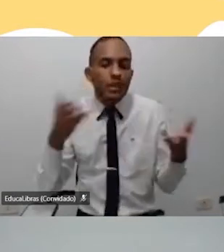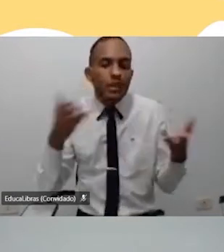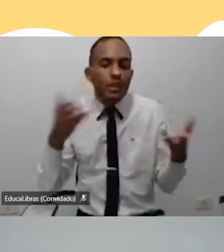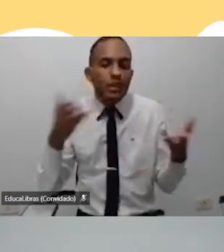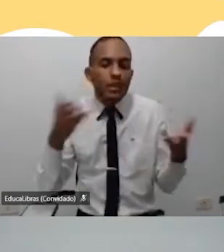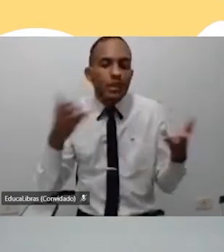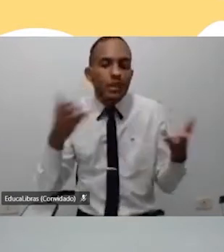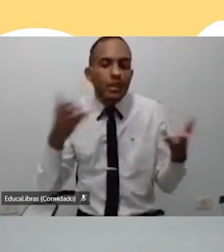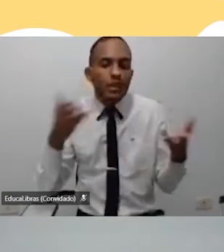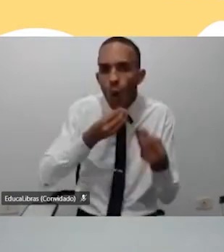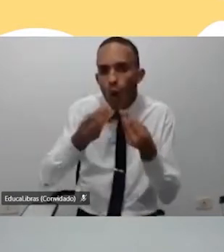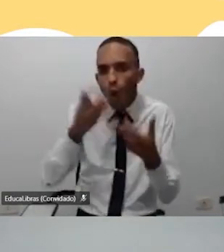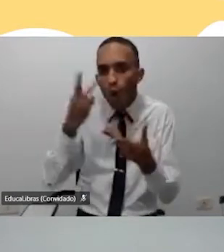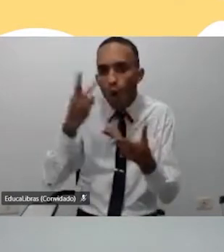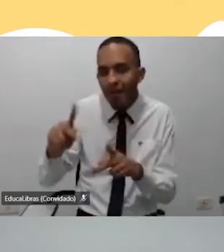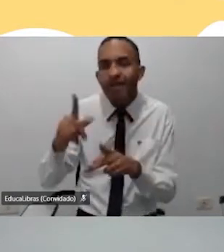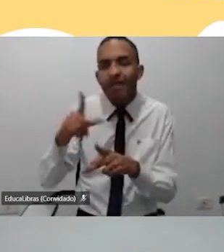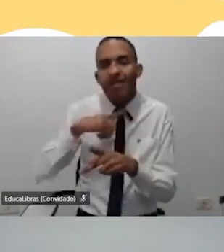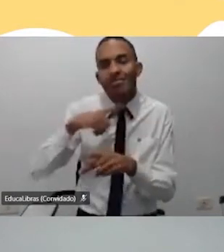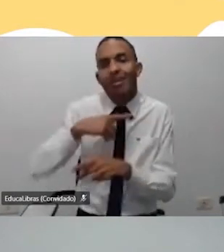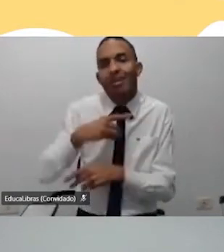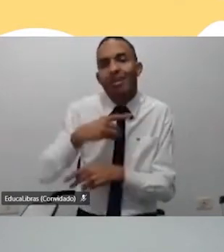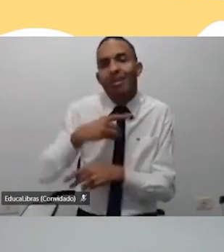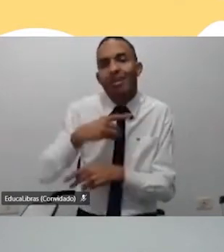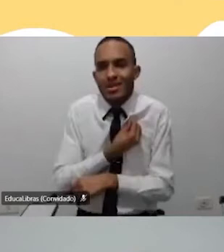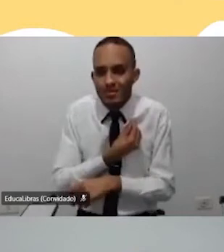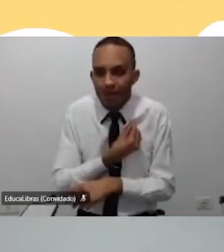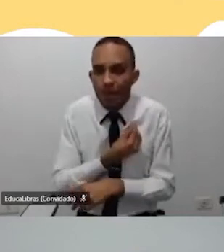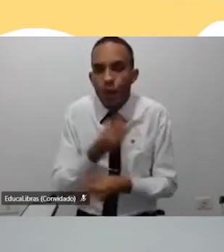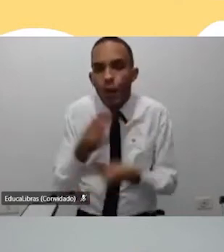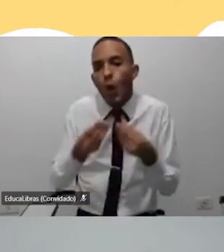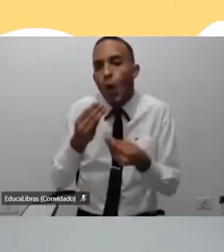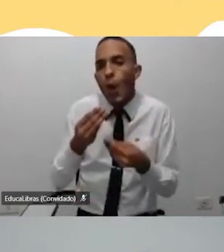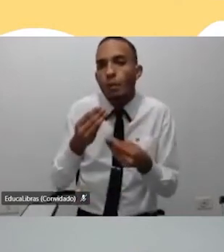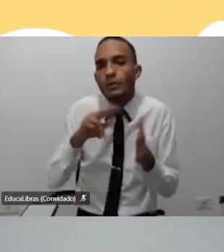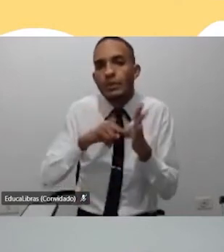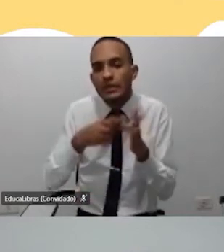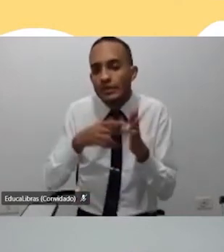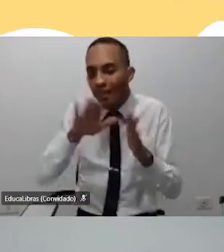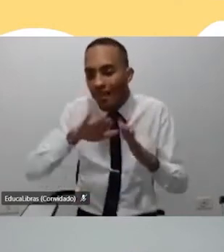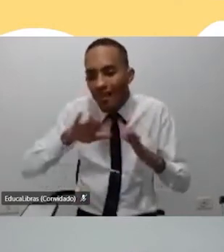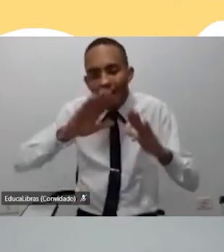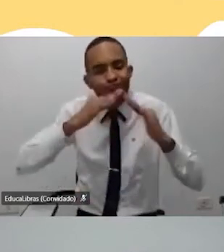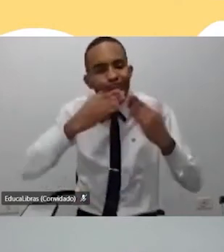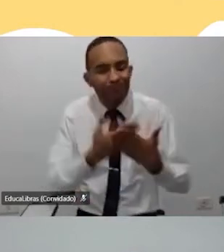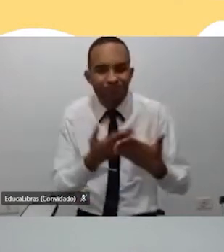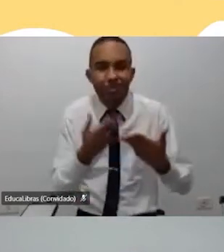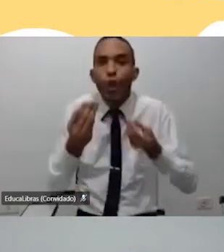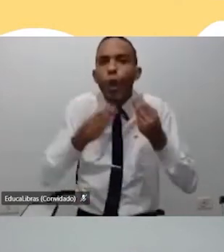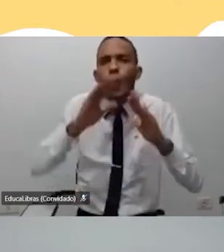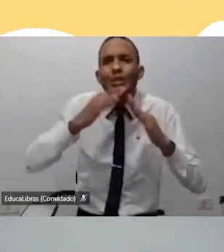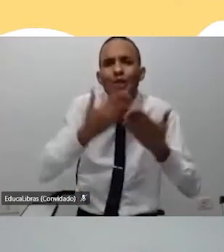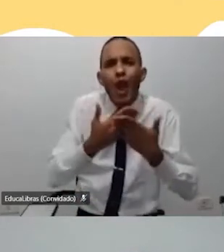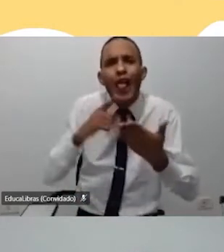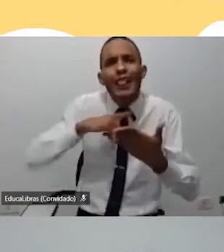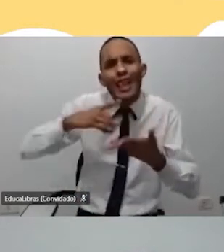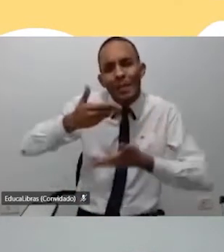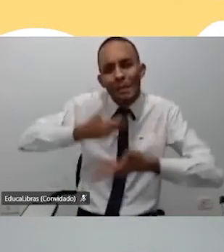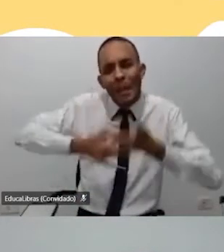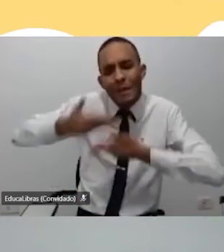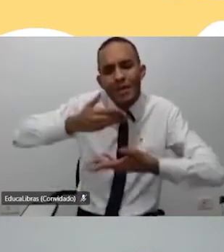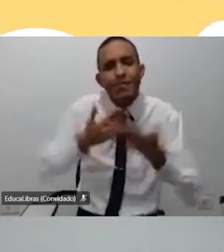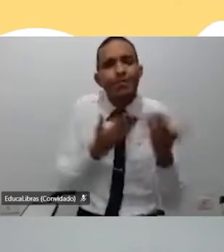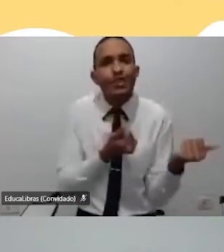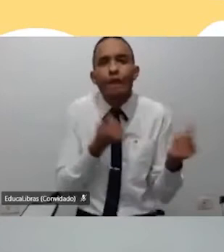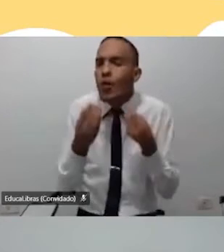jovem e ver como eles realmente significam na nossa vida, como eles realmente significam no âmbito escolar e quando uma escola tem uma participação do jovem, como